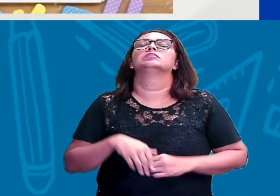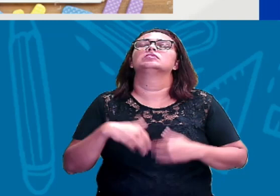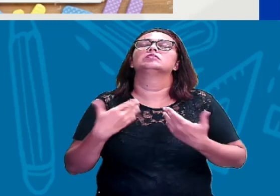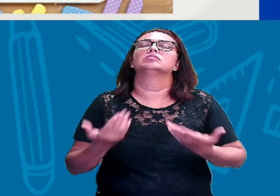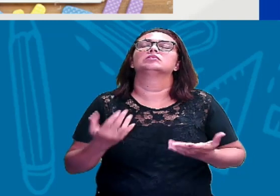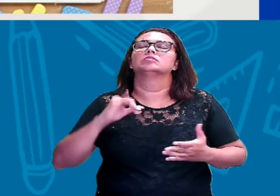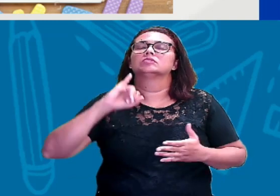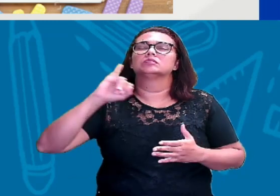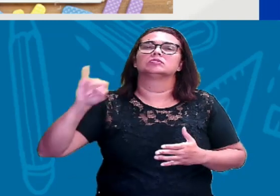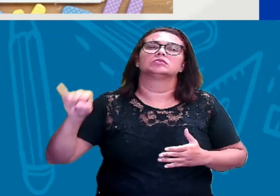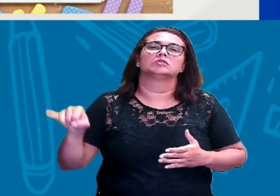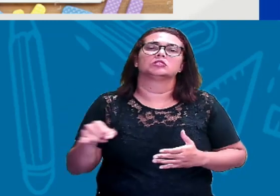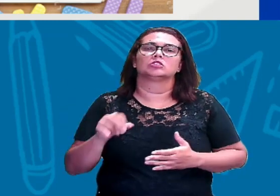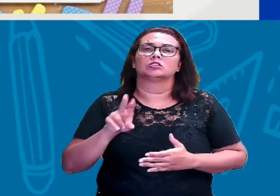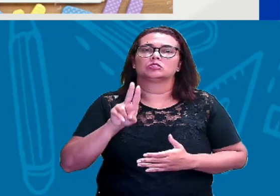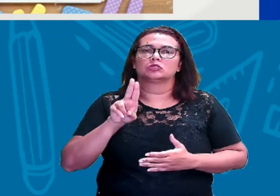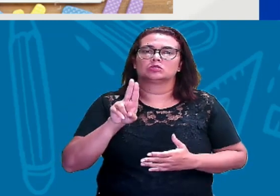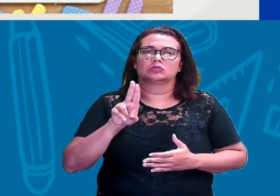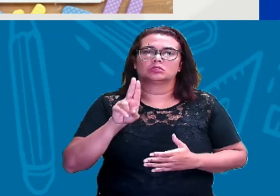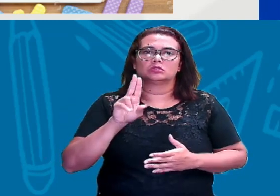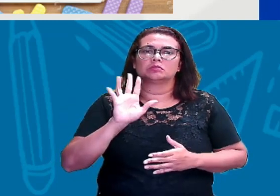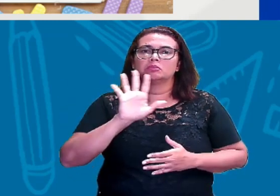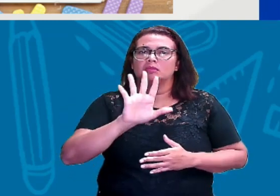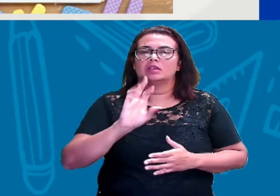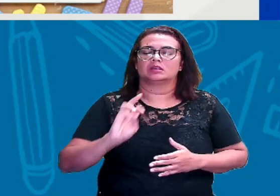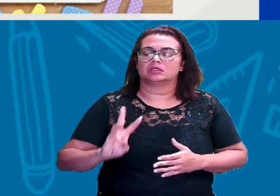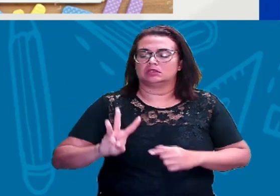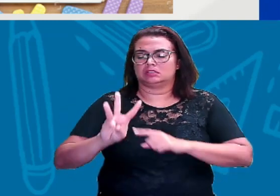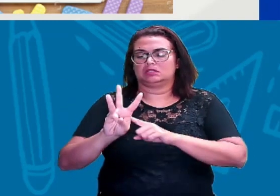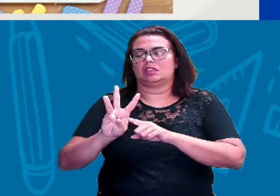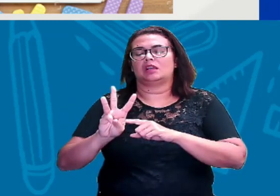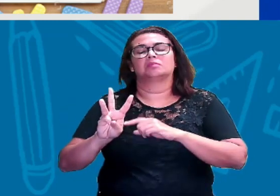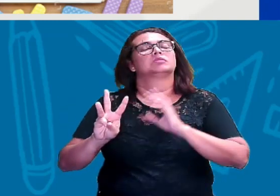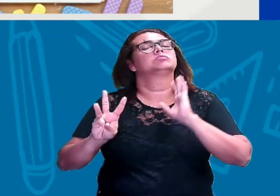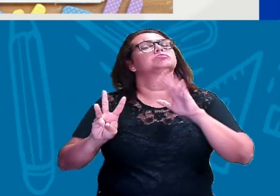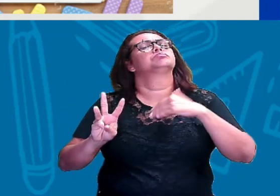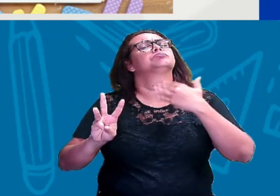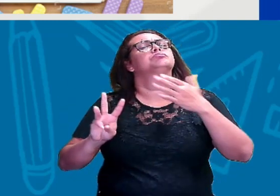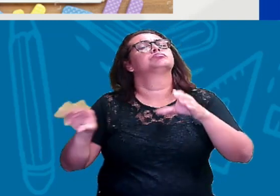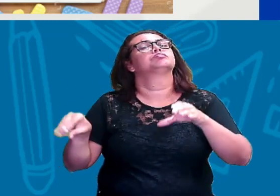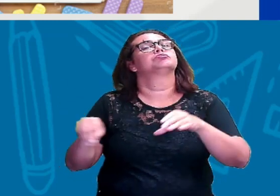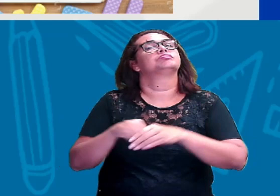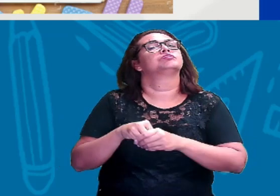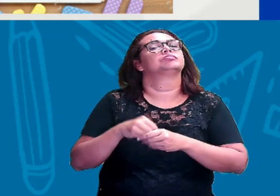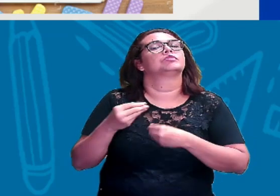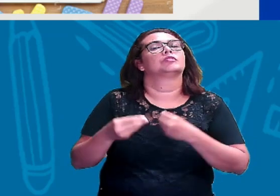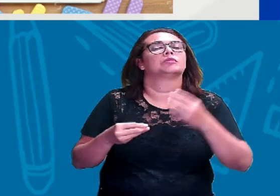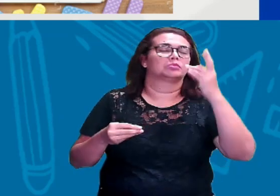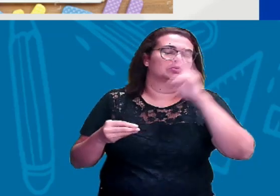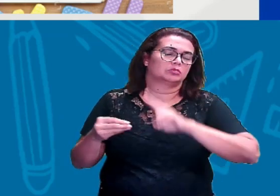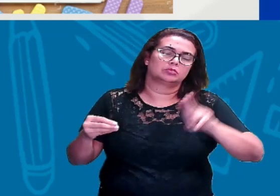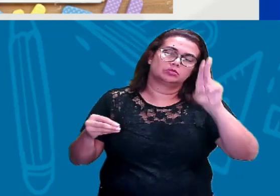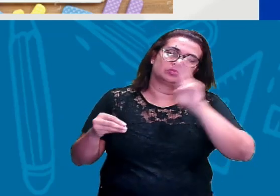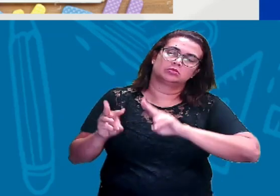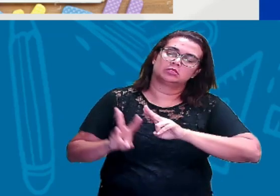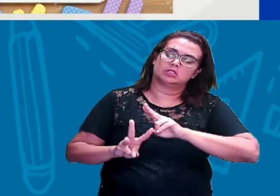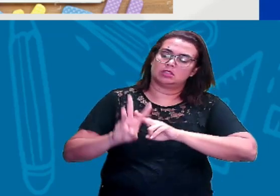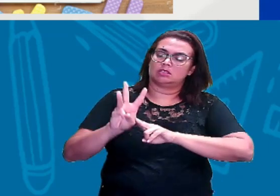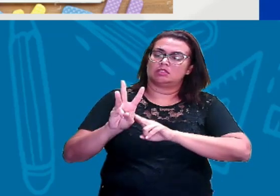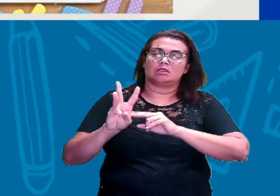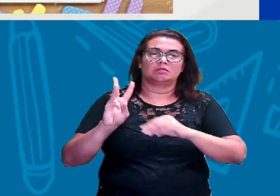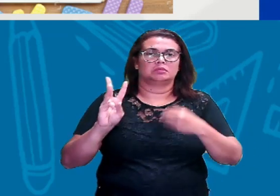o U, está faltando a letra W. Quando é que ela se encaixou? E como era essa letra W vista? Gente, era